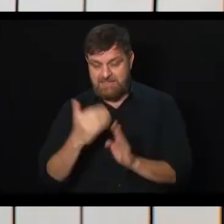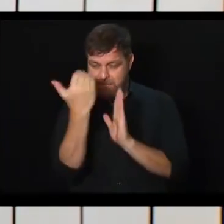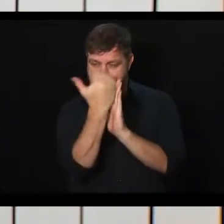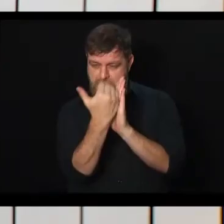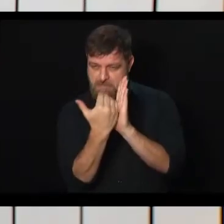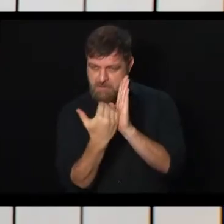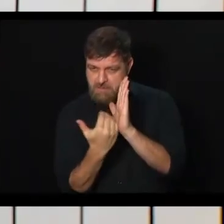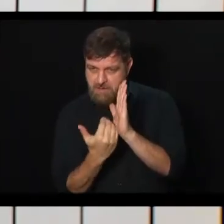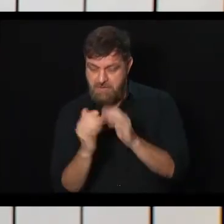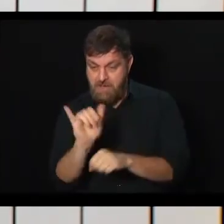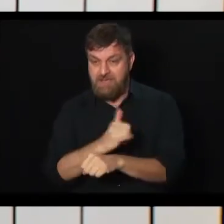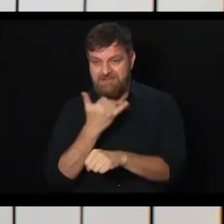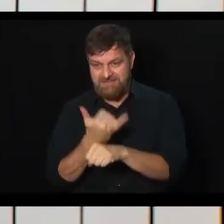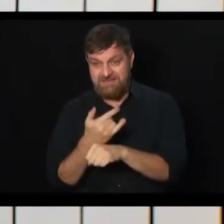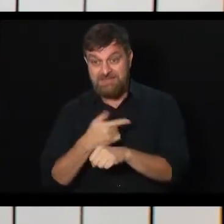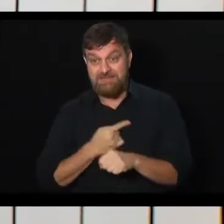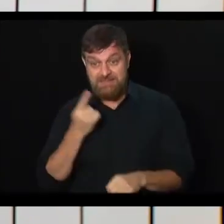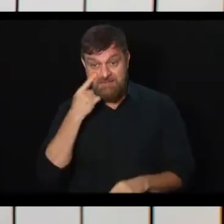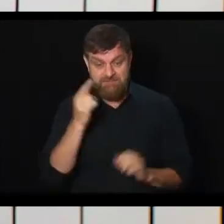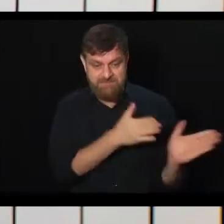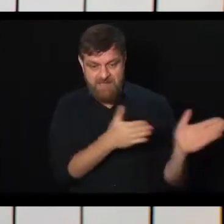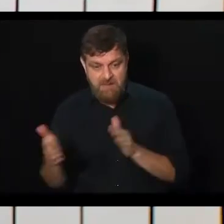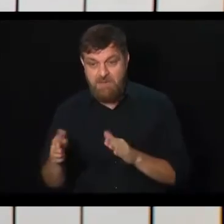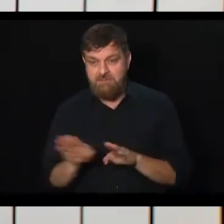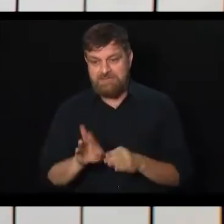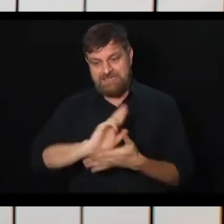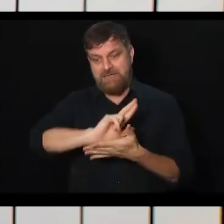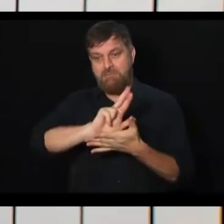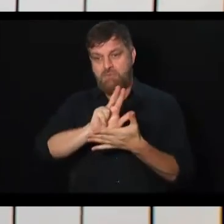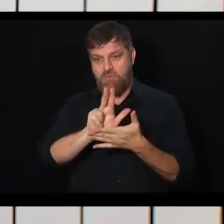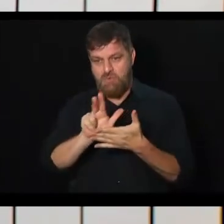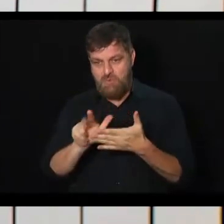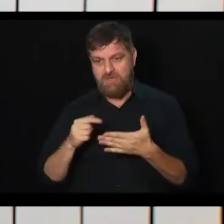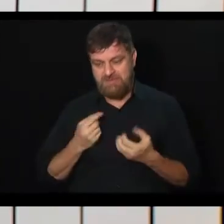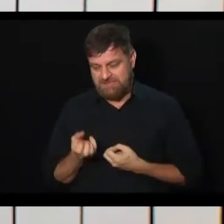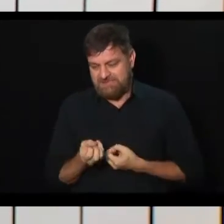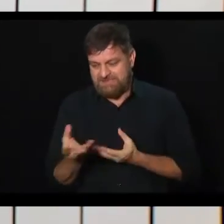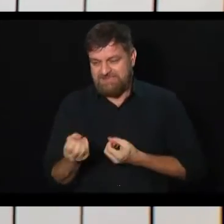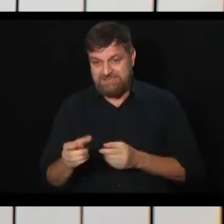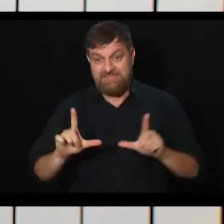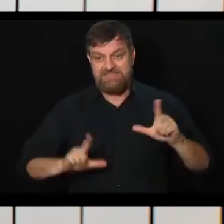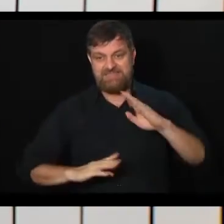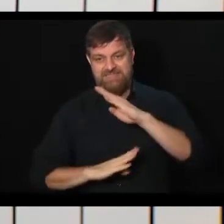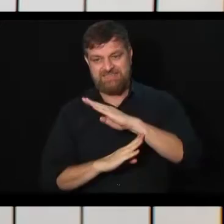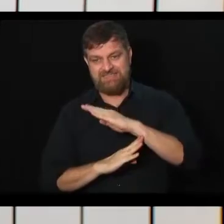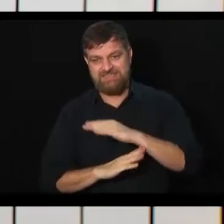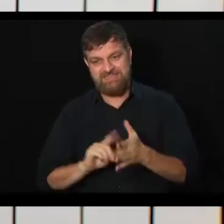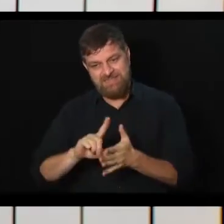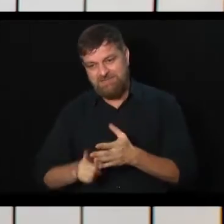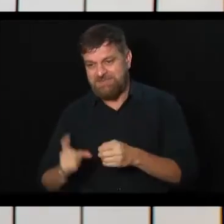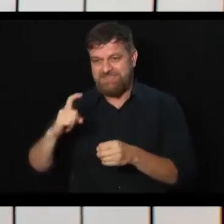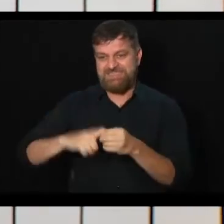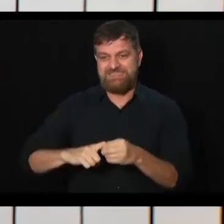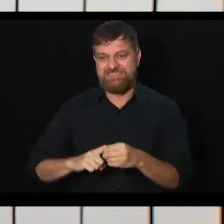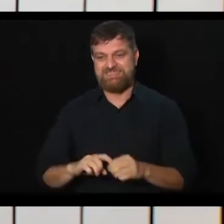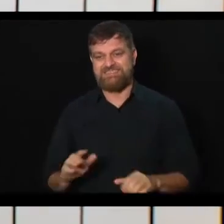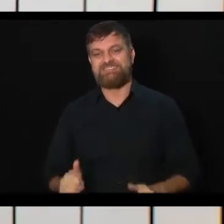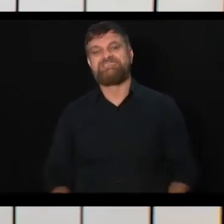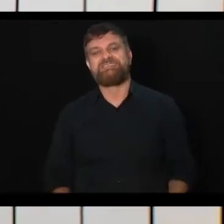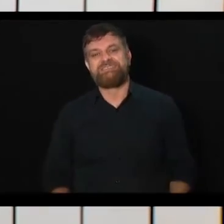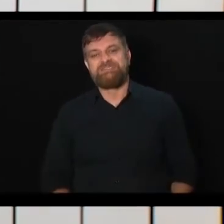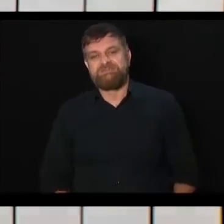e você acompanha tanto este programa quanto tantos outros que nós trazemos aqui na TV Câmara. E até um próximo Questão de Ordem.